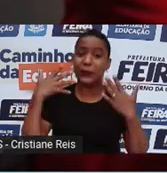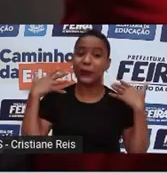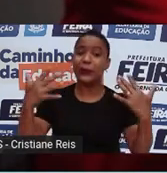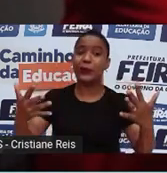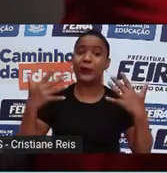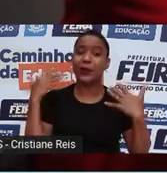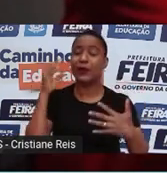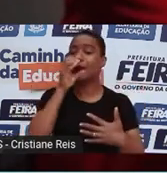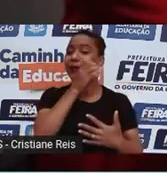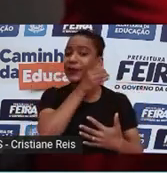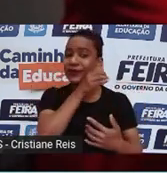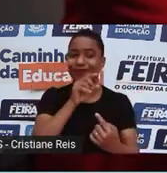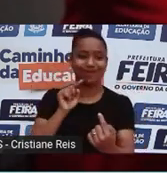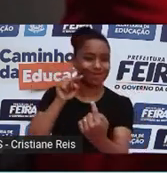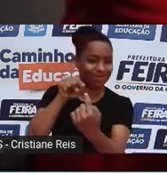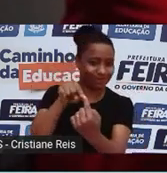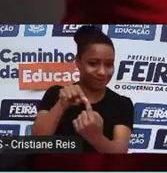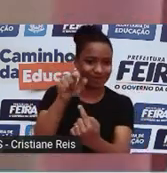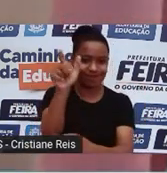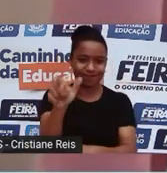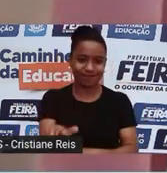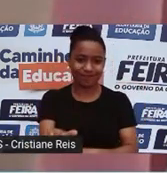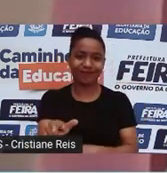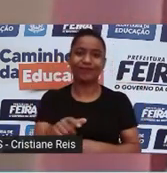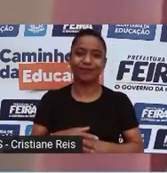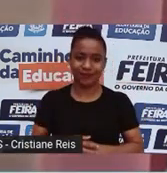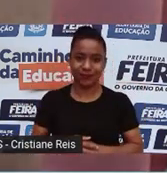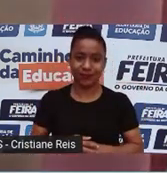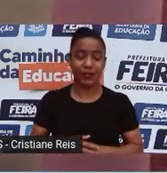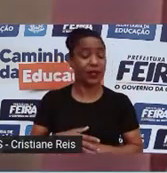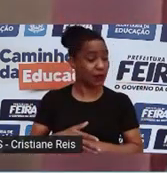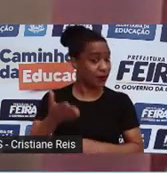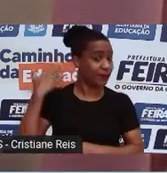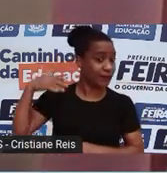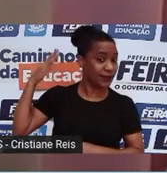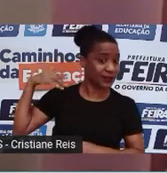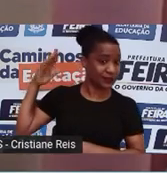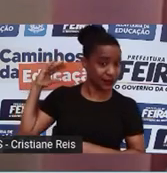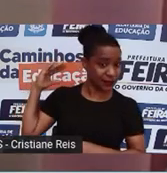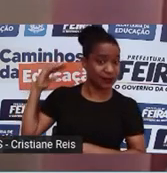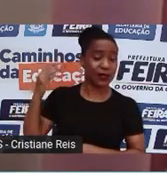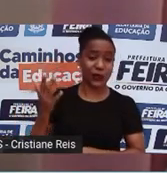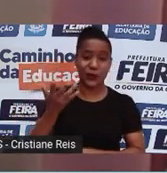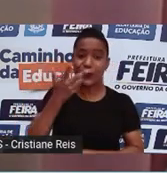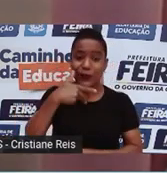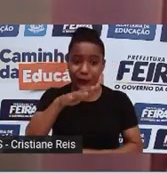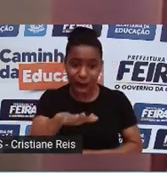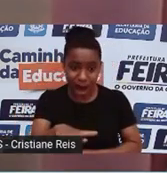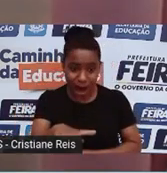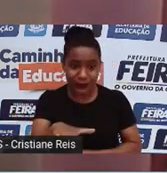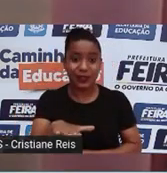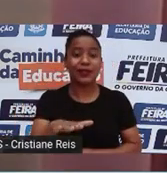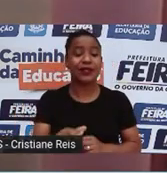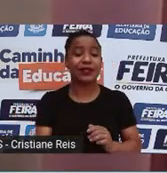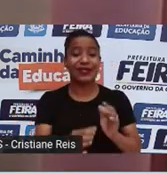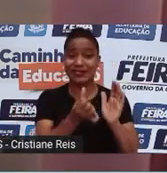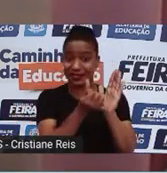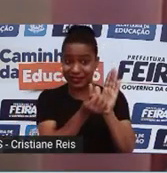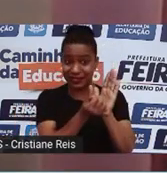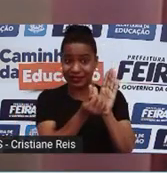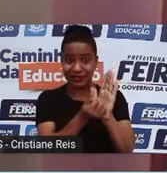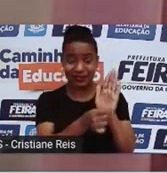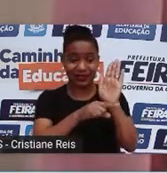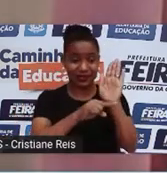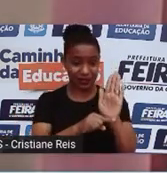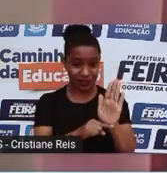permafrost está esquentando rapidamente. Quando eu era criança, a temperatura era de 6 graus negativos. Agora é de 3 graus